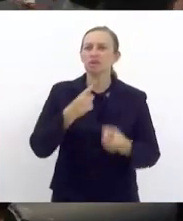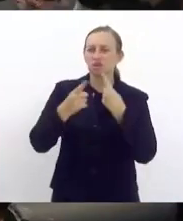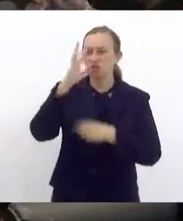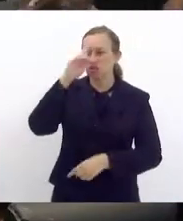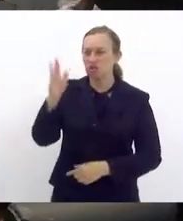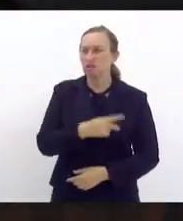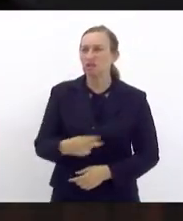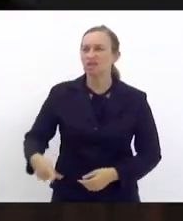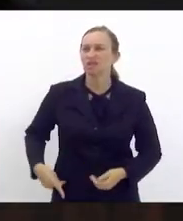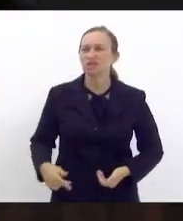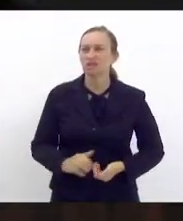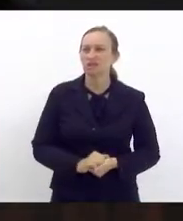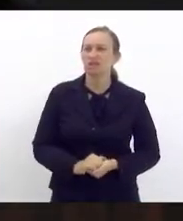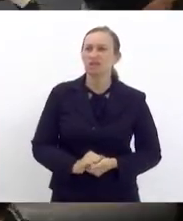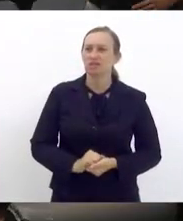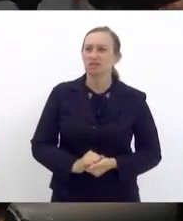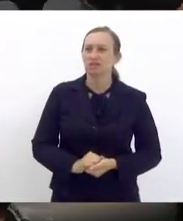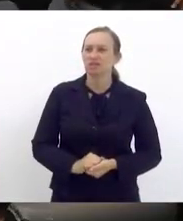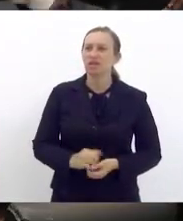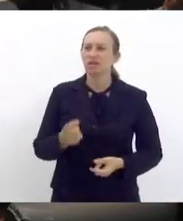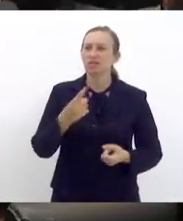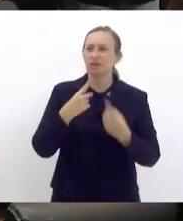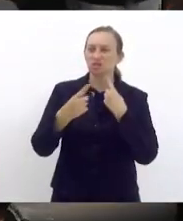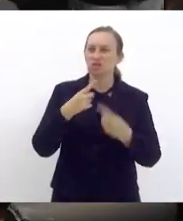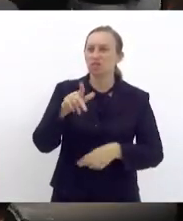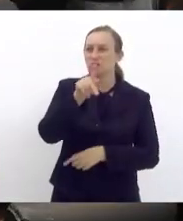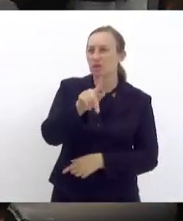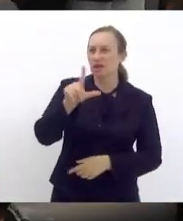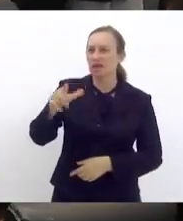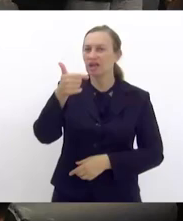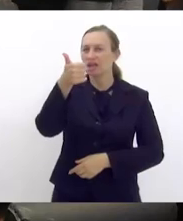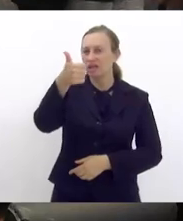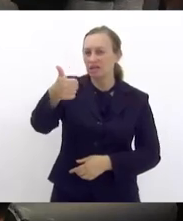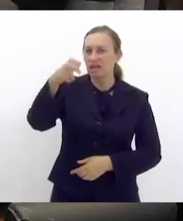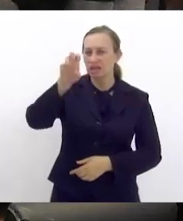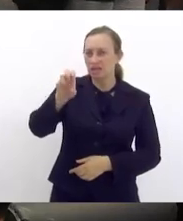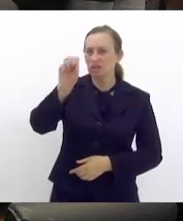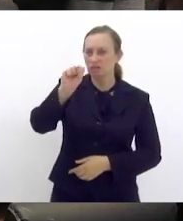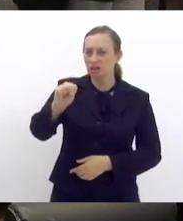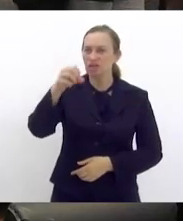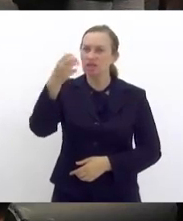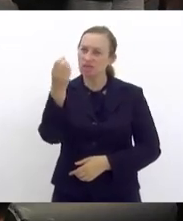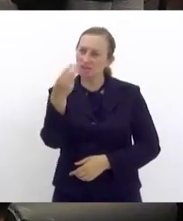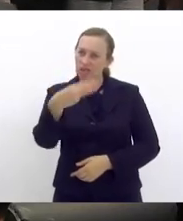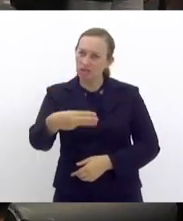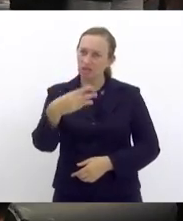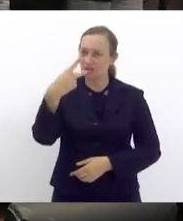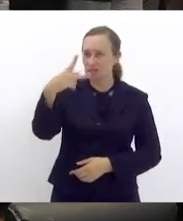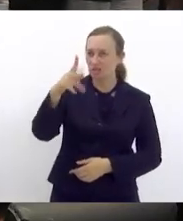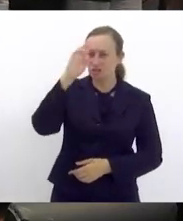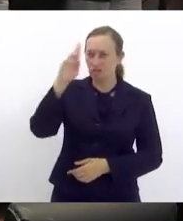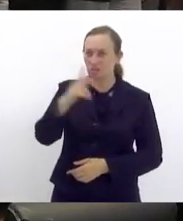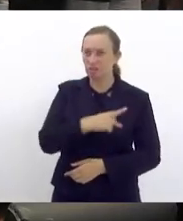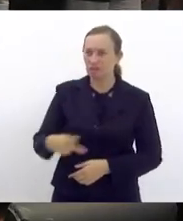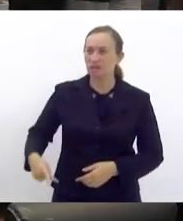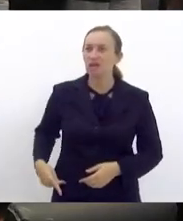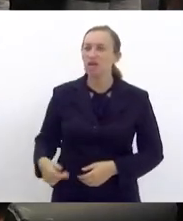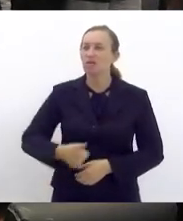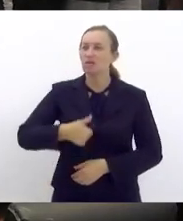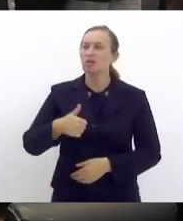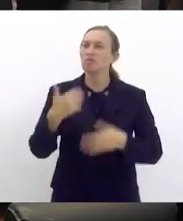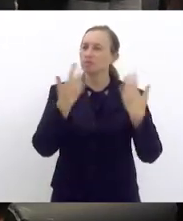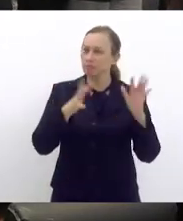presidente. Deputado, palavra para o Serafim. Para discutir o PL 1583 de vossa autoria, senhor presidente. Em primeiro lugar,